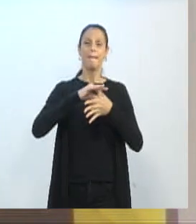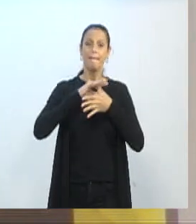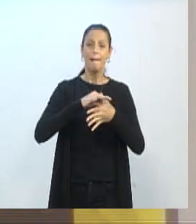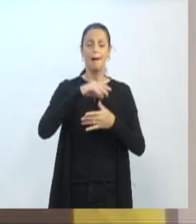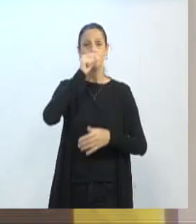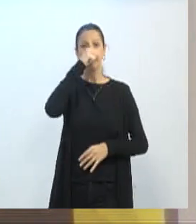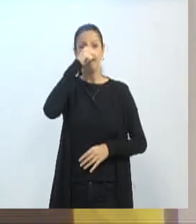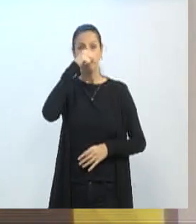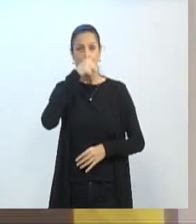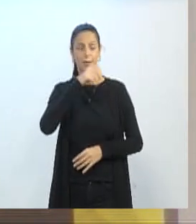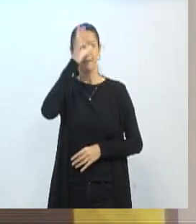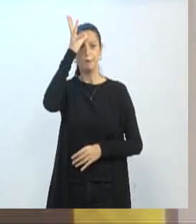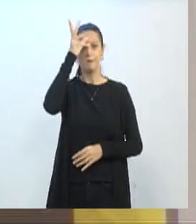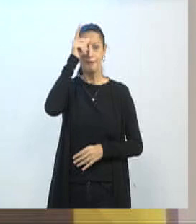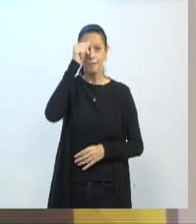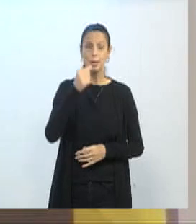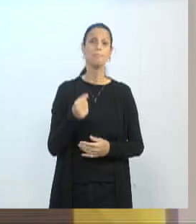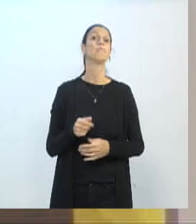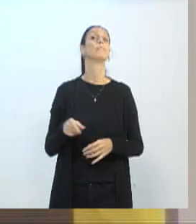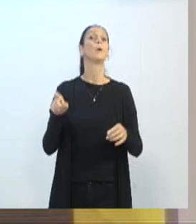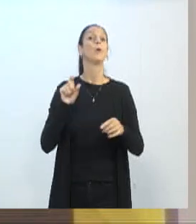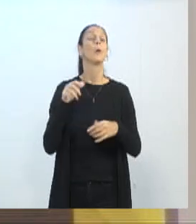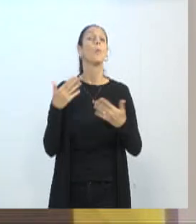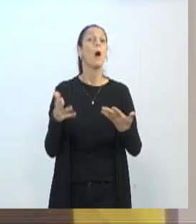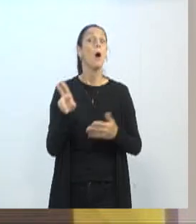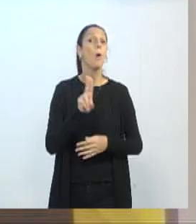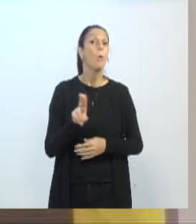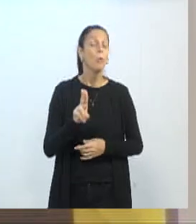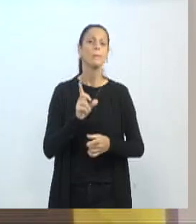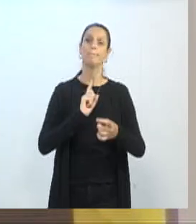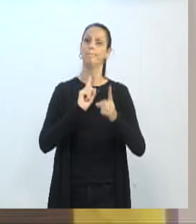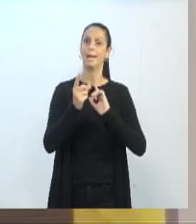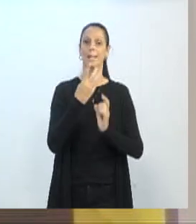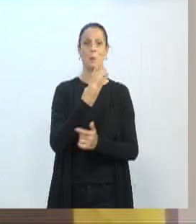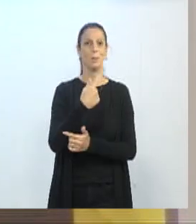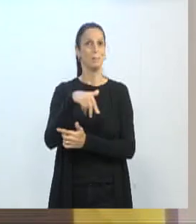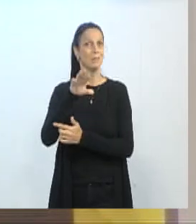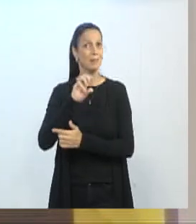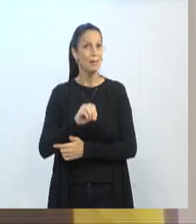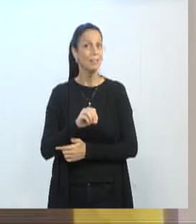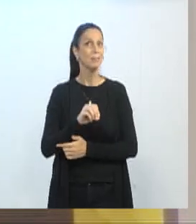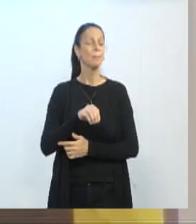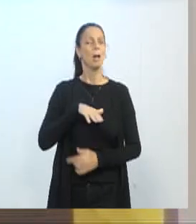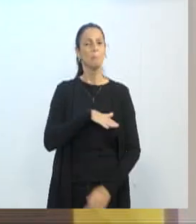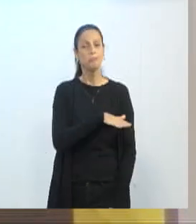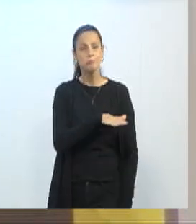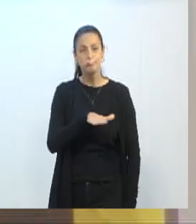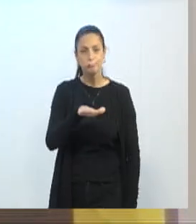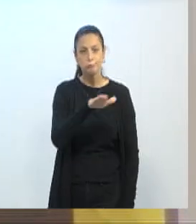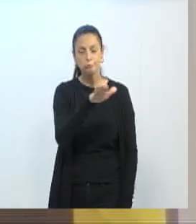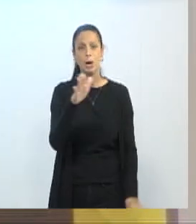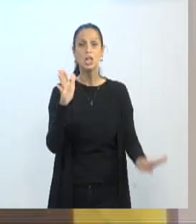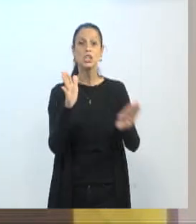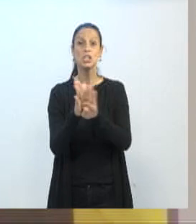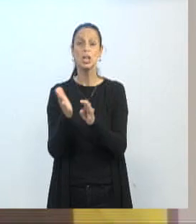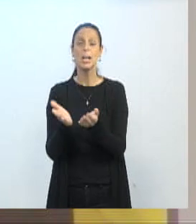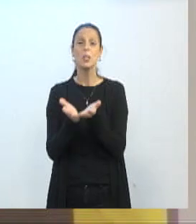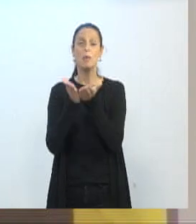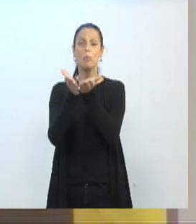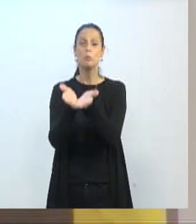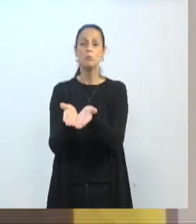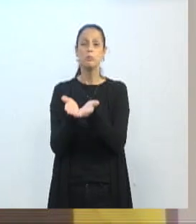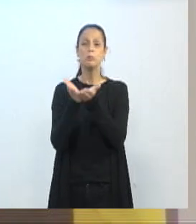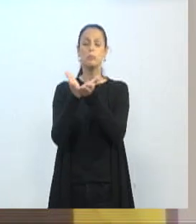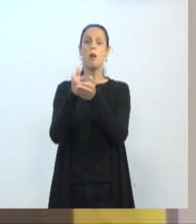de frangos, usa a BR-470 para chegar nos portos, para exportar para o mundo todo